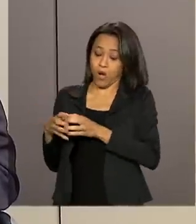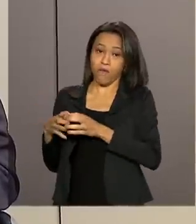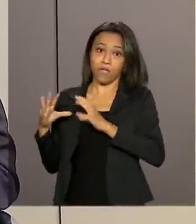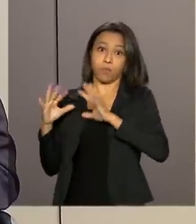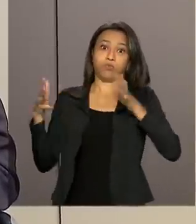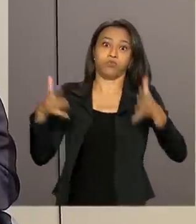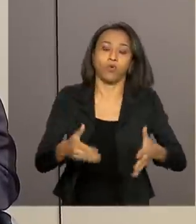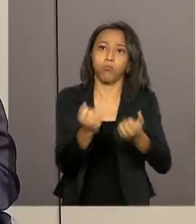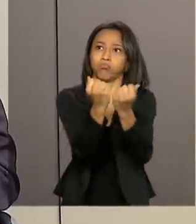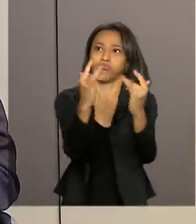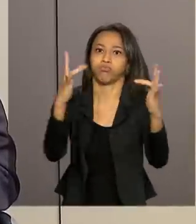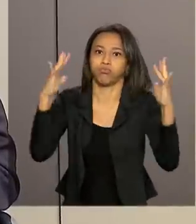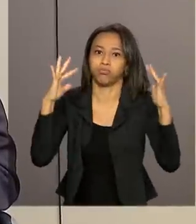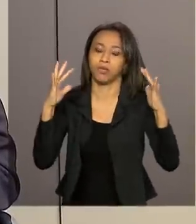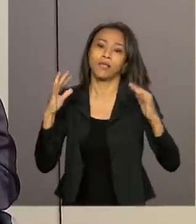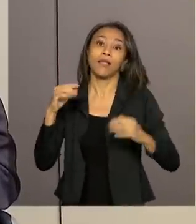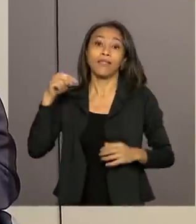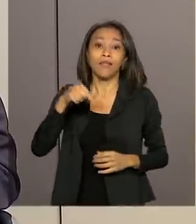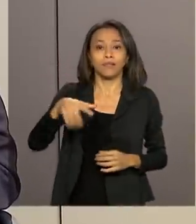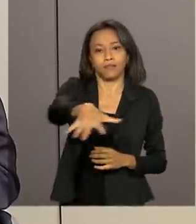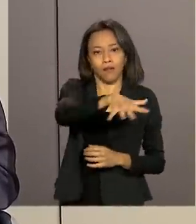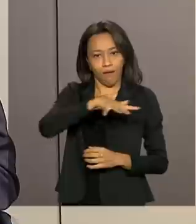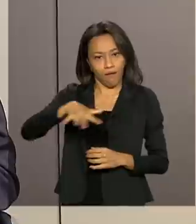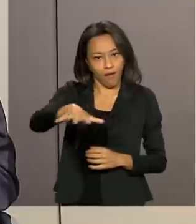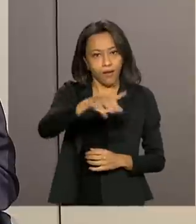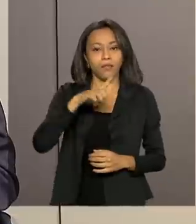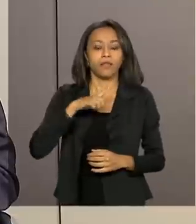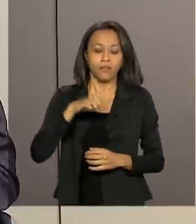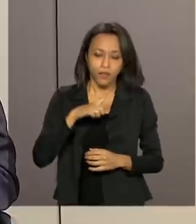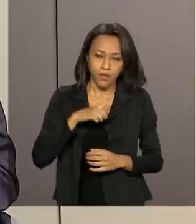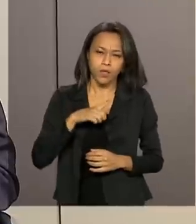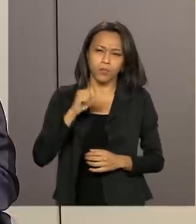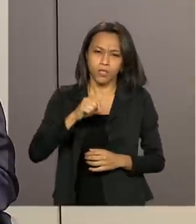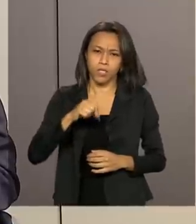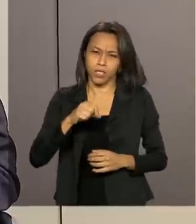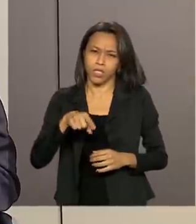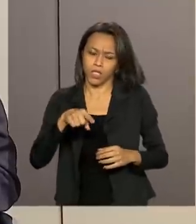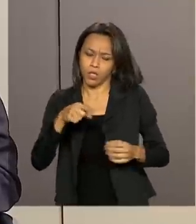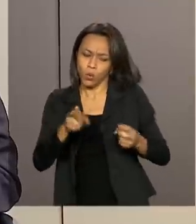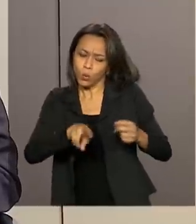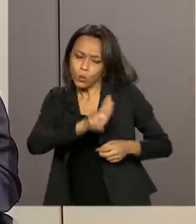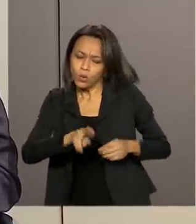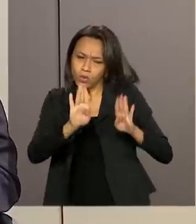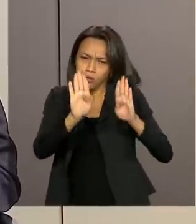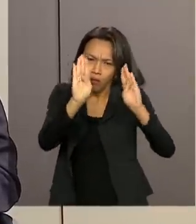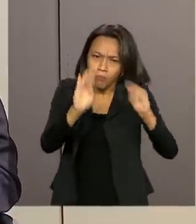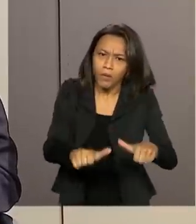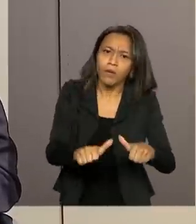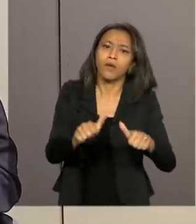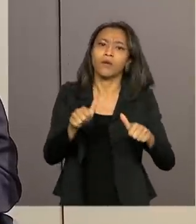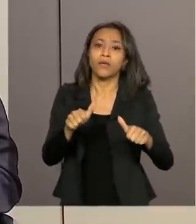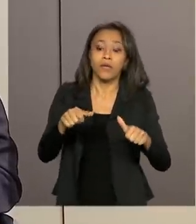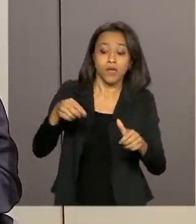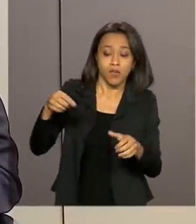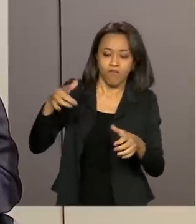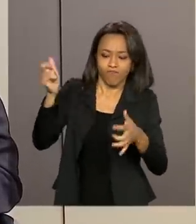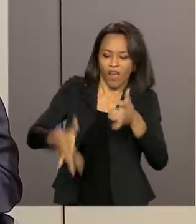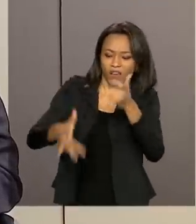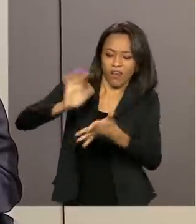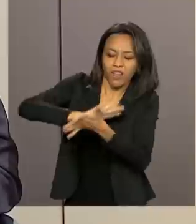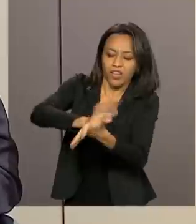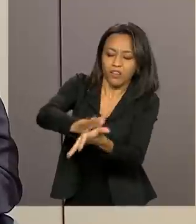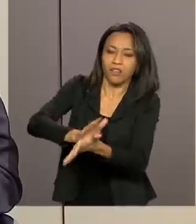Essa área antropizada nós temos que explorá-la de forma conveniente, regenerar áreas que estão